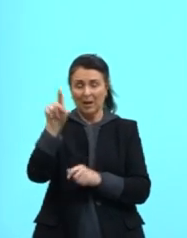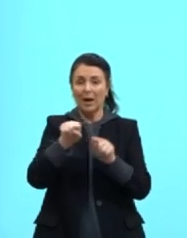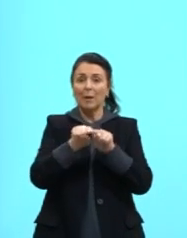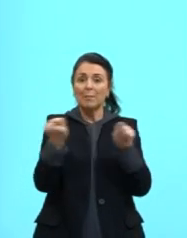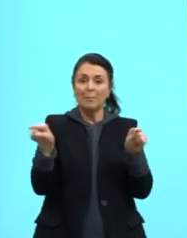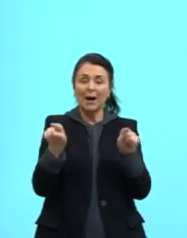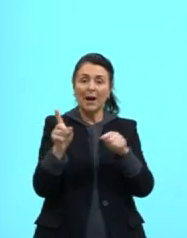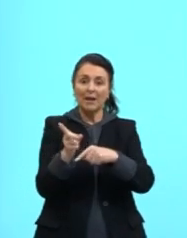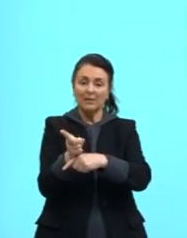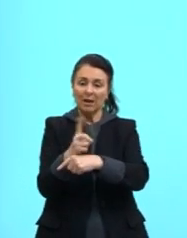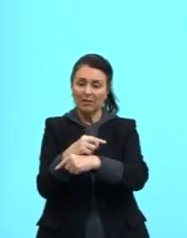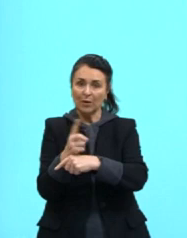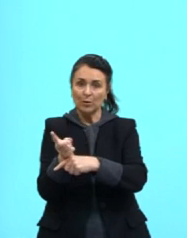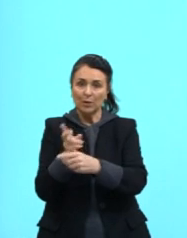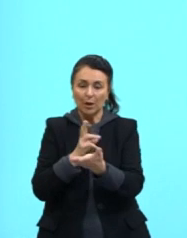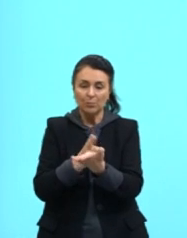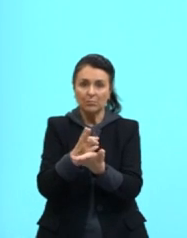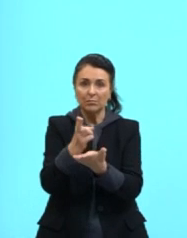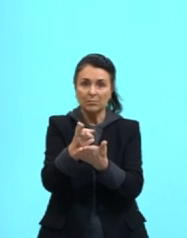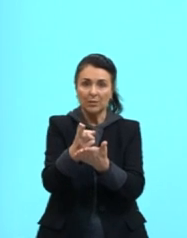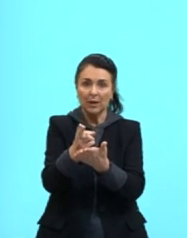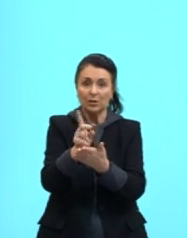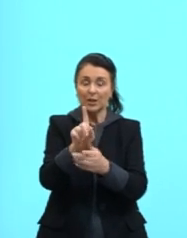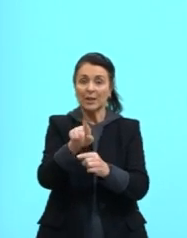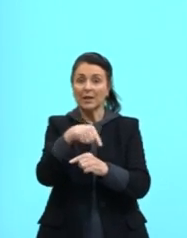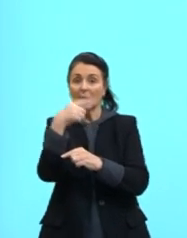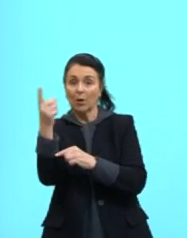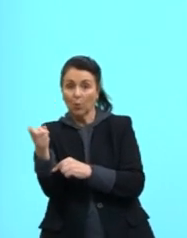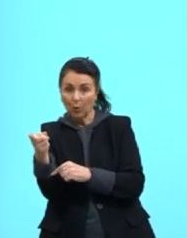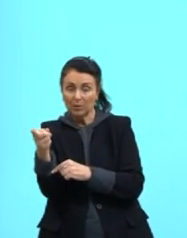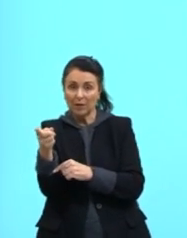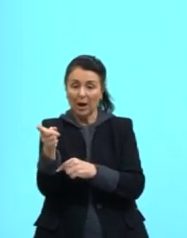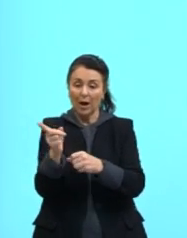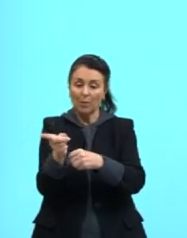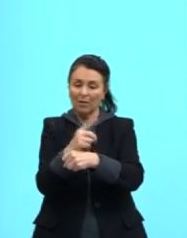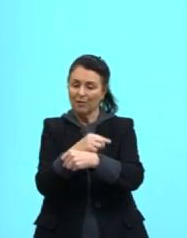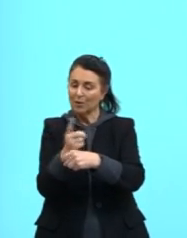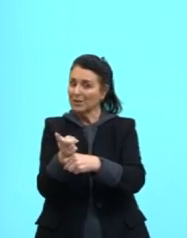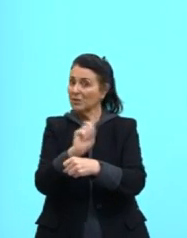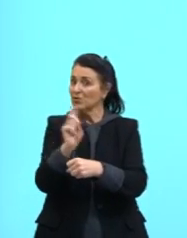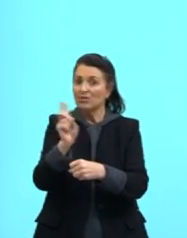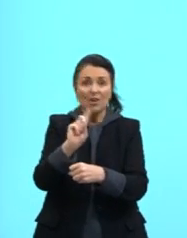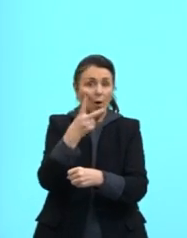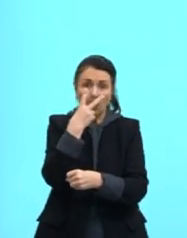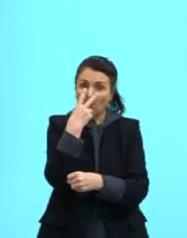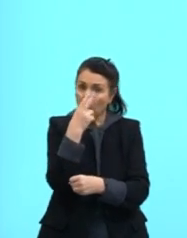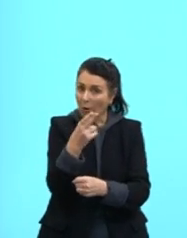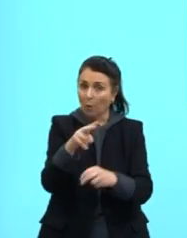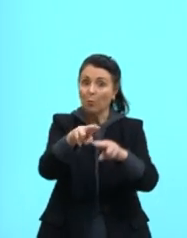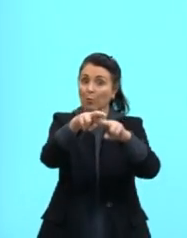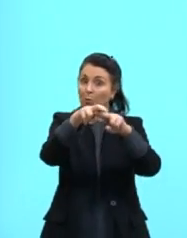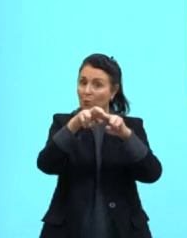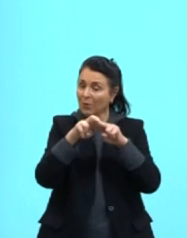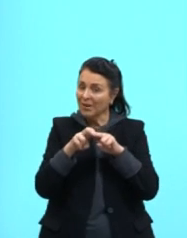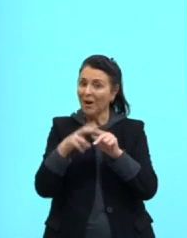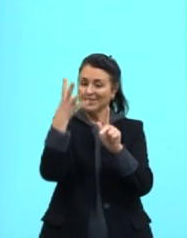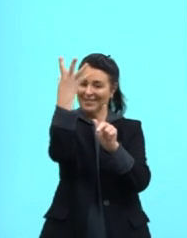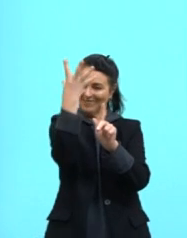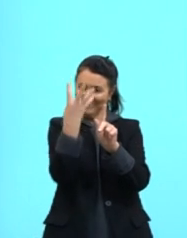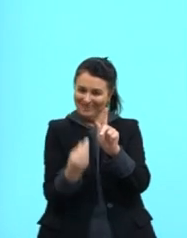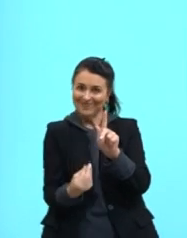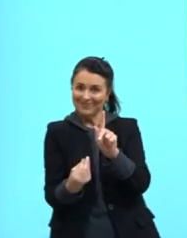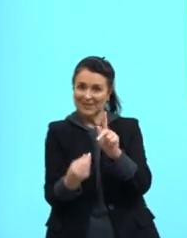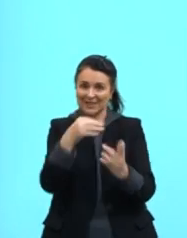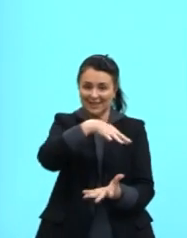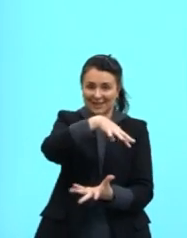ser uma velocidade constante e aqui vai ser uma velocidade não constante por causa da gravidade, tá? Essa questão foi considerada uma